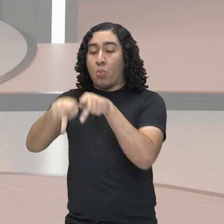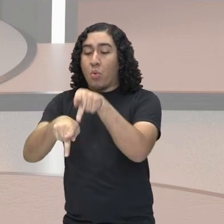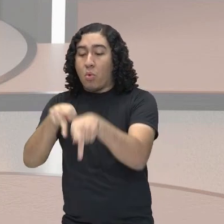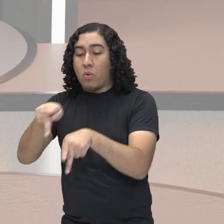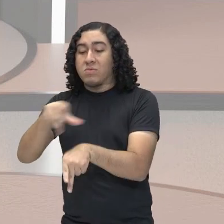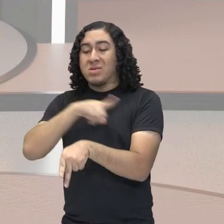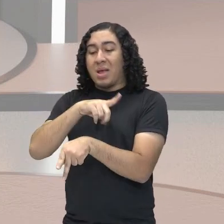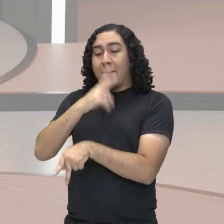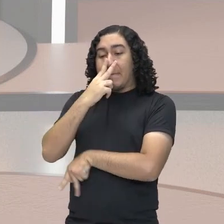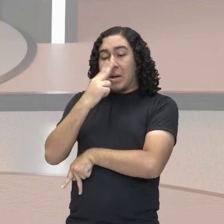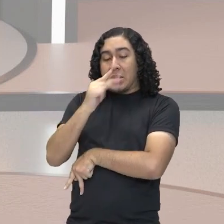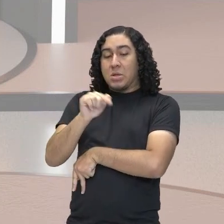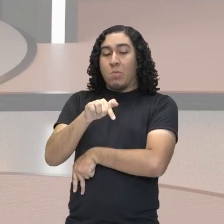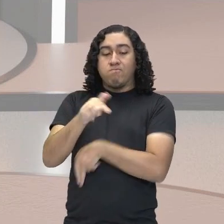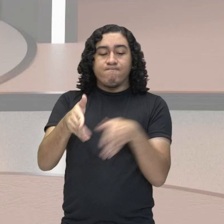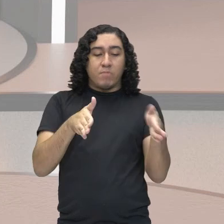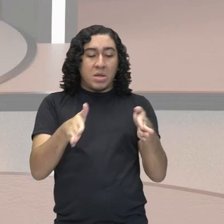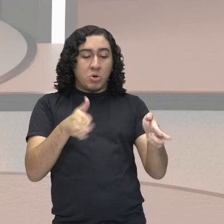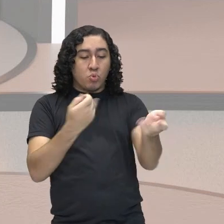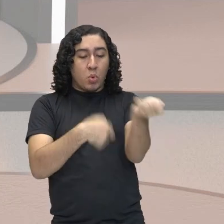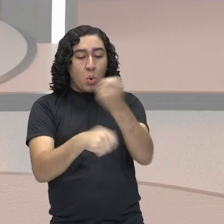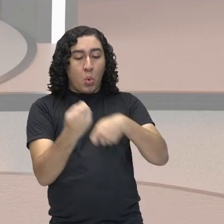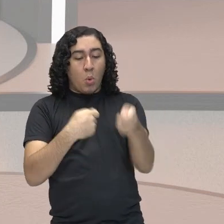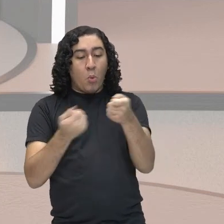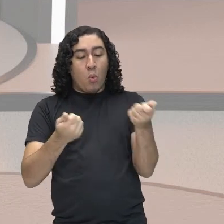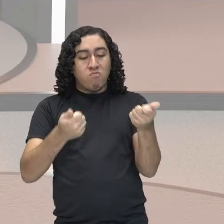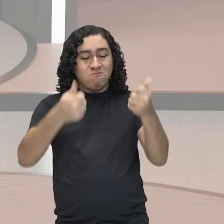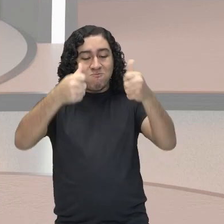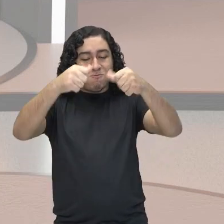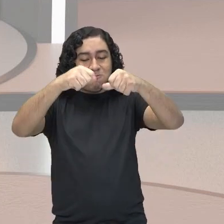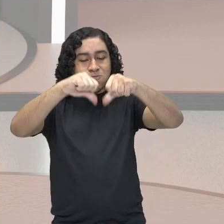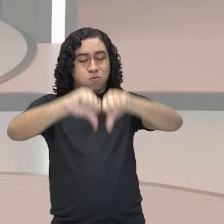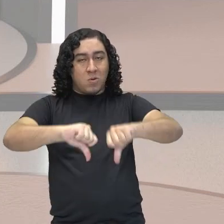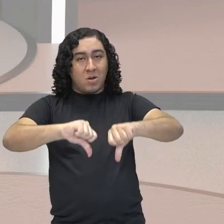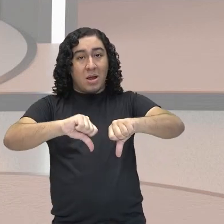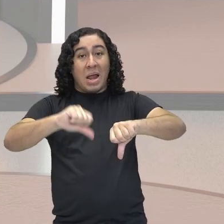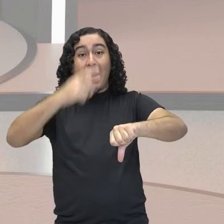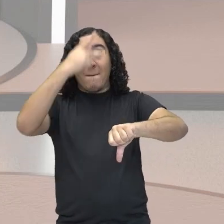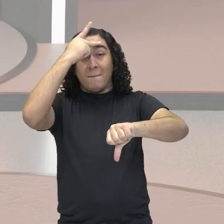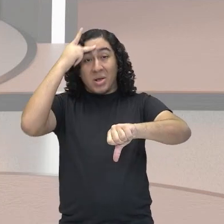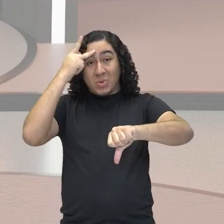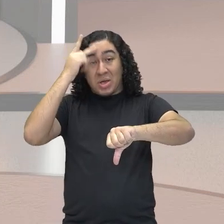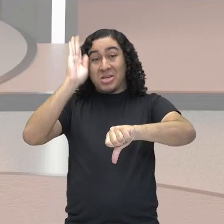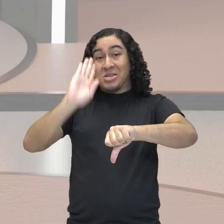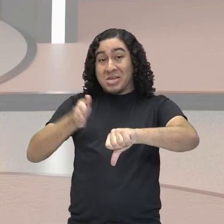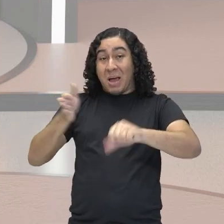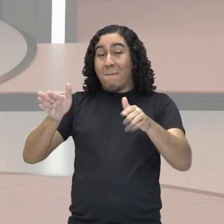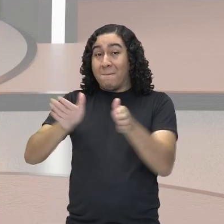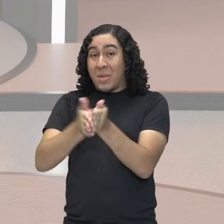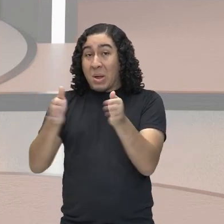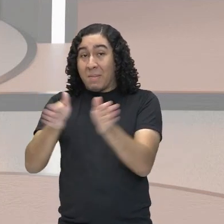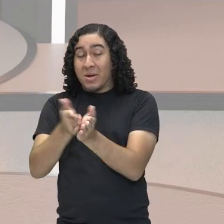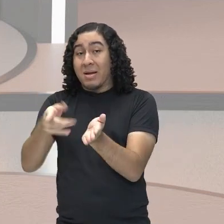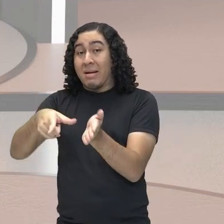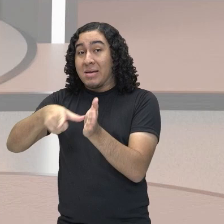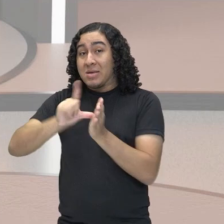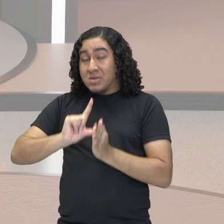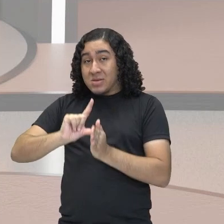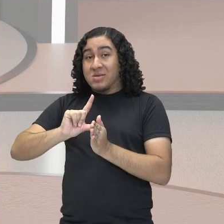situação econômica difícil, a situação de pessoas em vulnerabilidade social